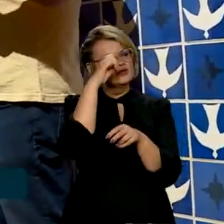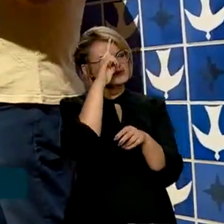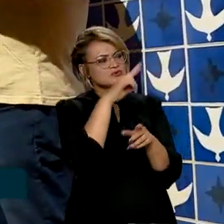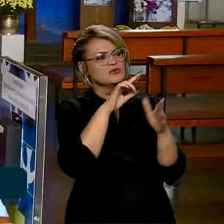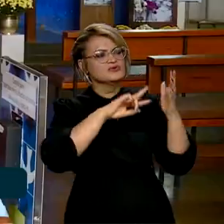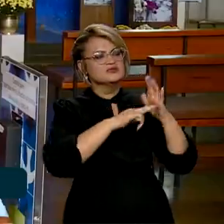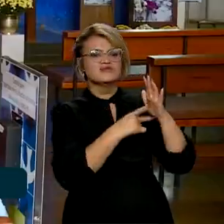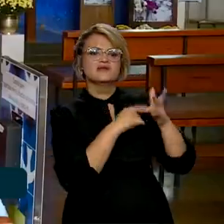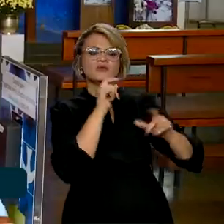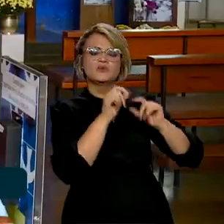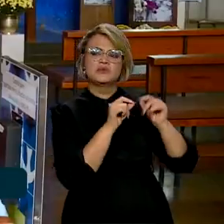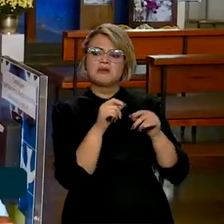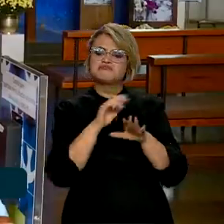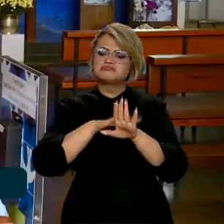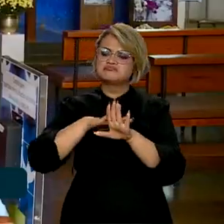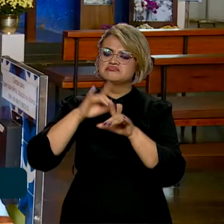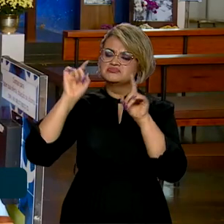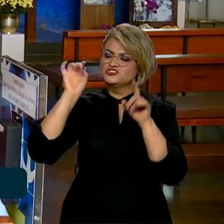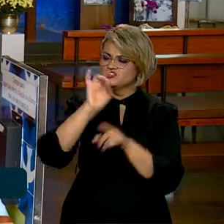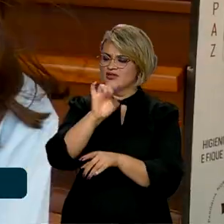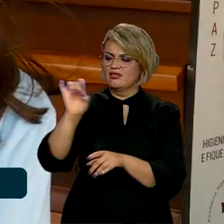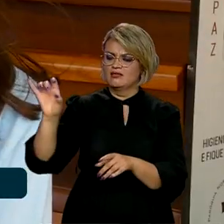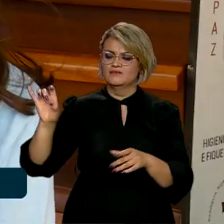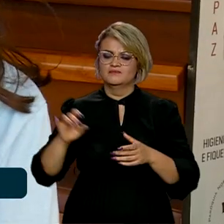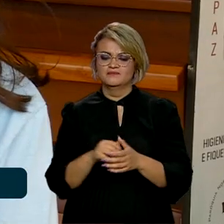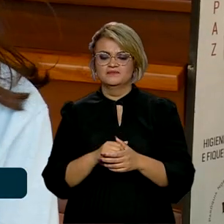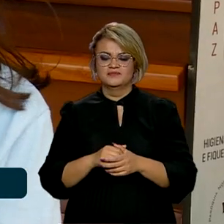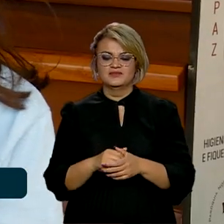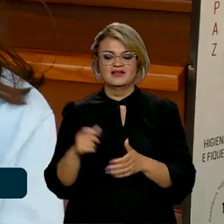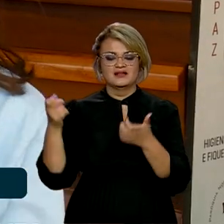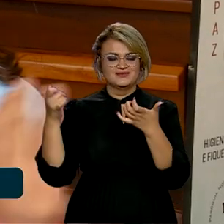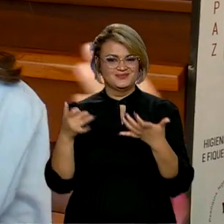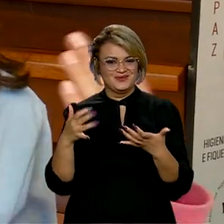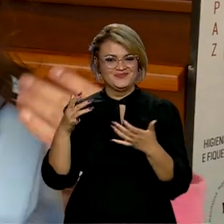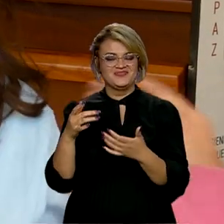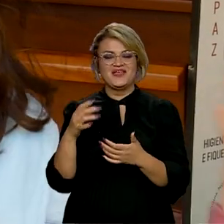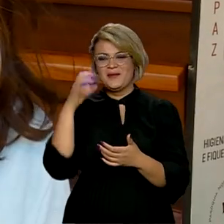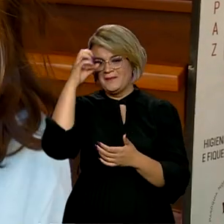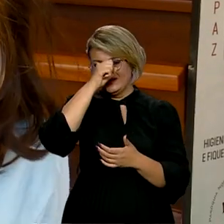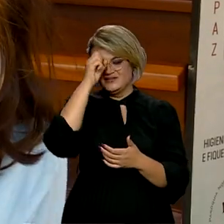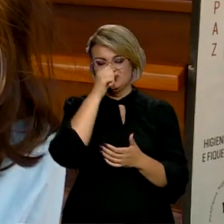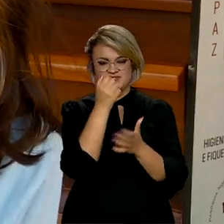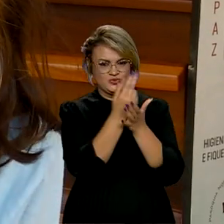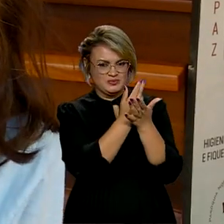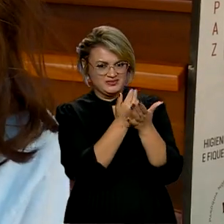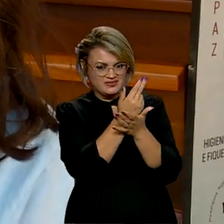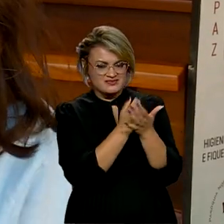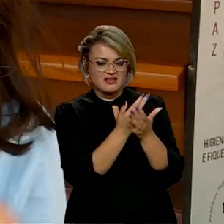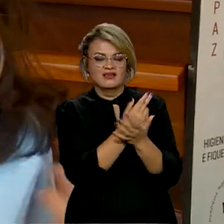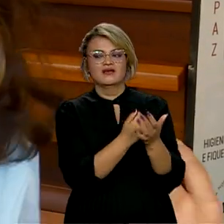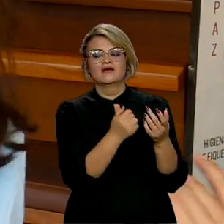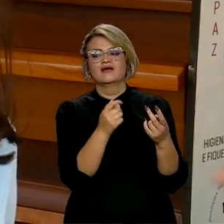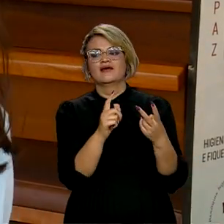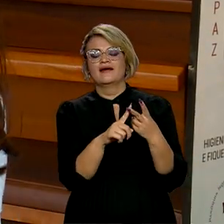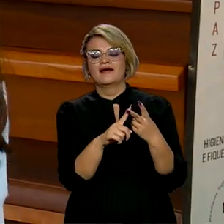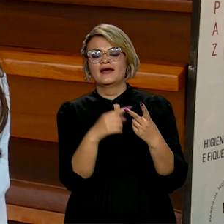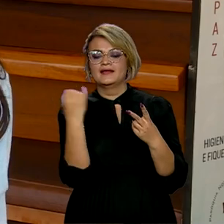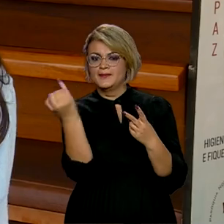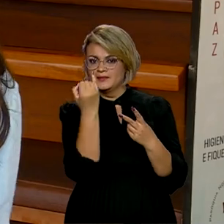significado por trás de cada obra. Eu aprendi sobre os desenhos, a